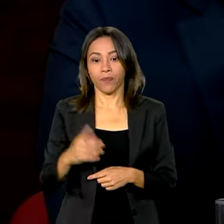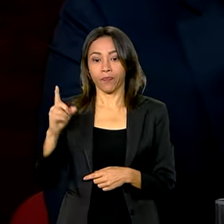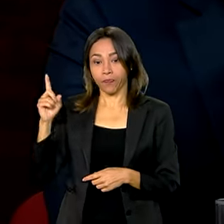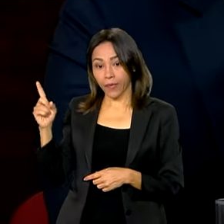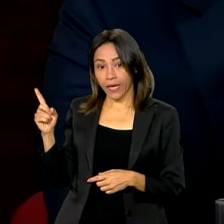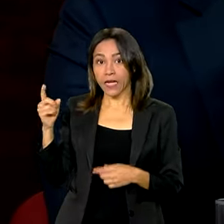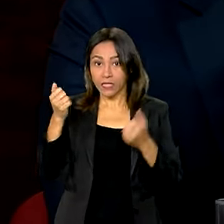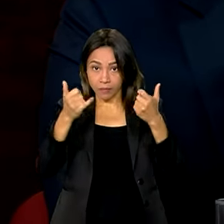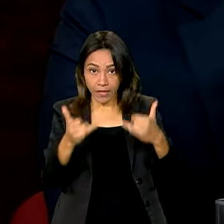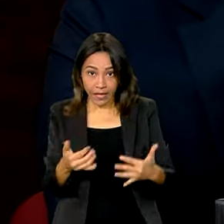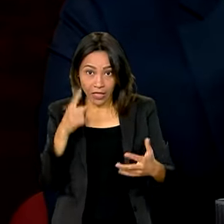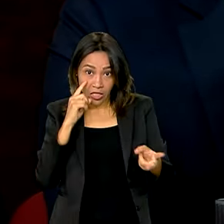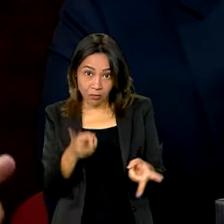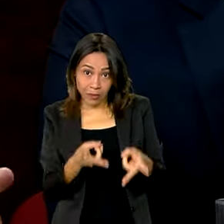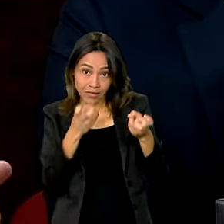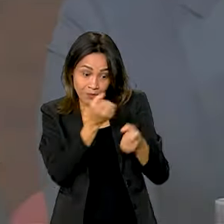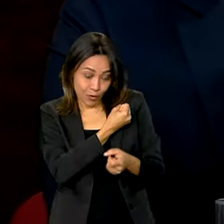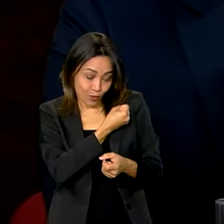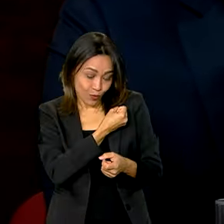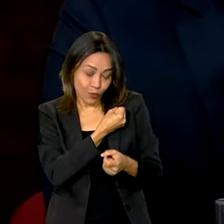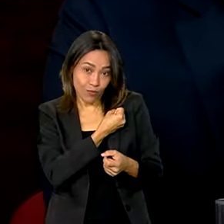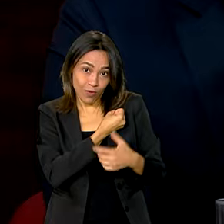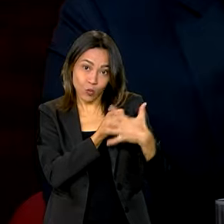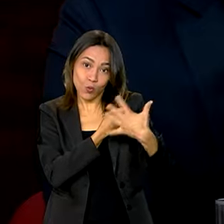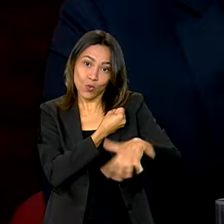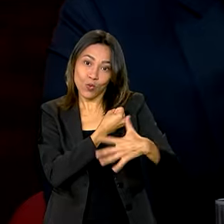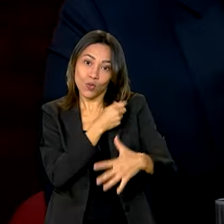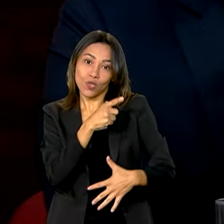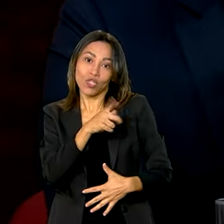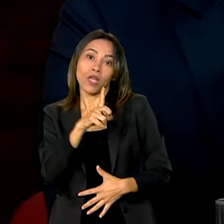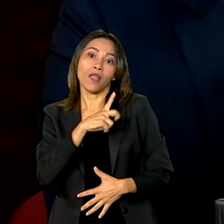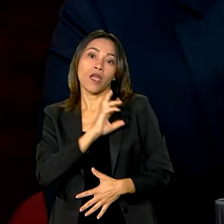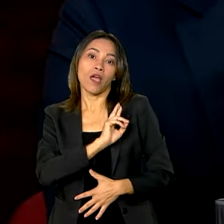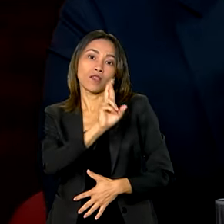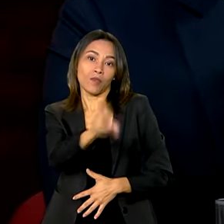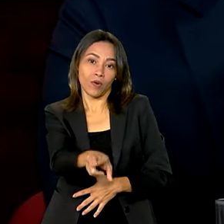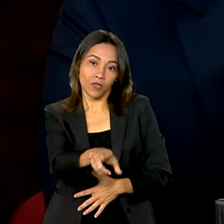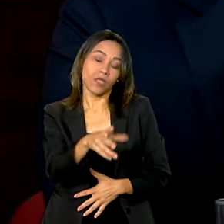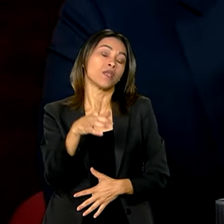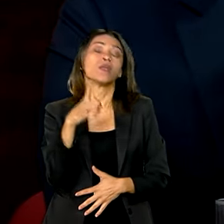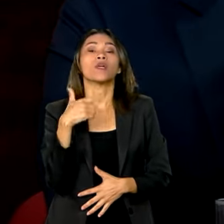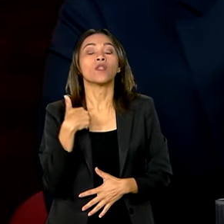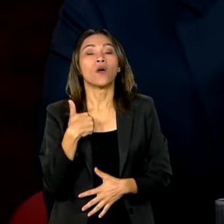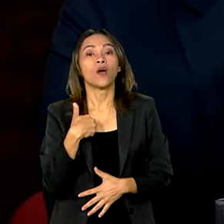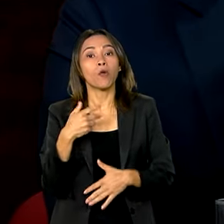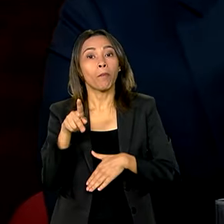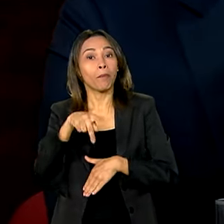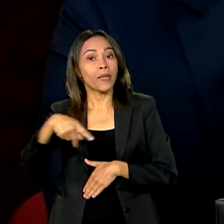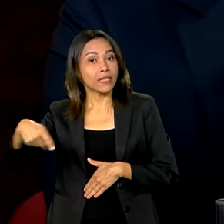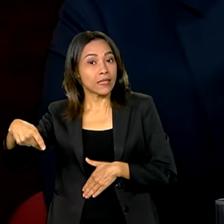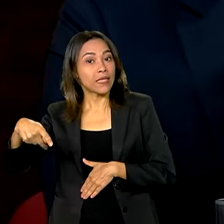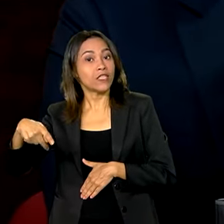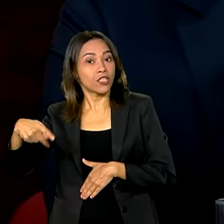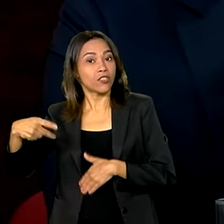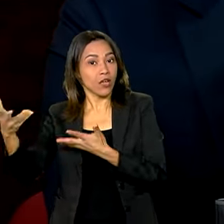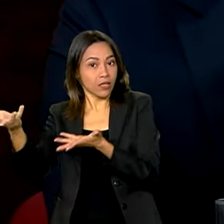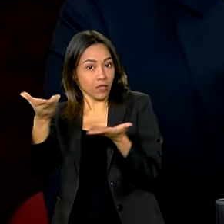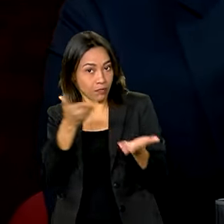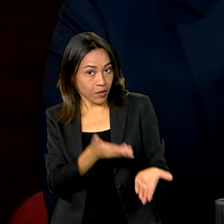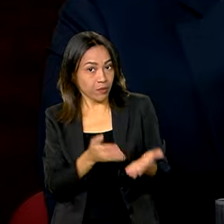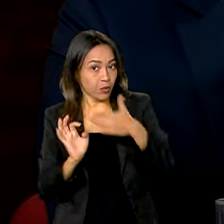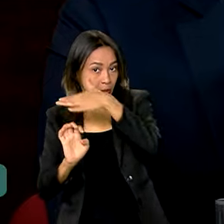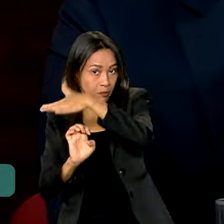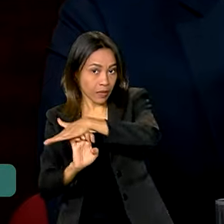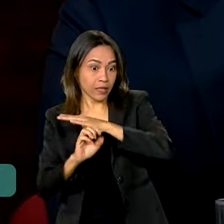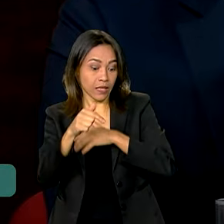números falam por si só. Nós recebemos o presidente da TAP e ele colocava que esse mês de junho e